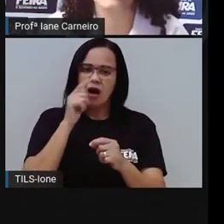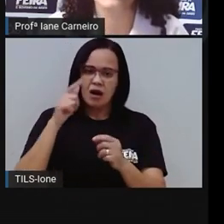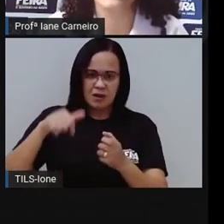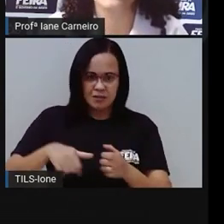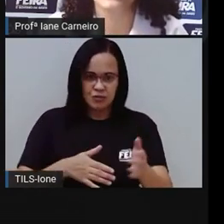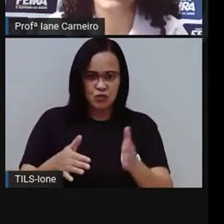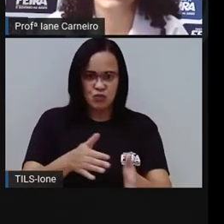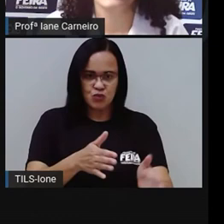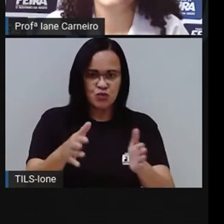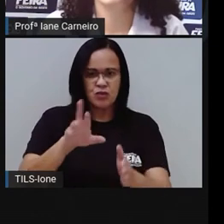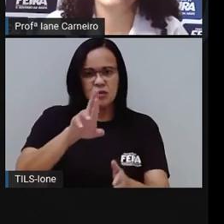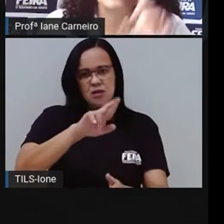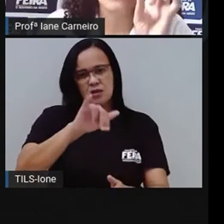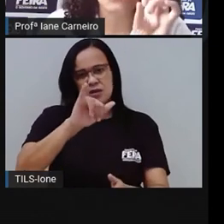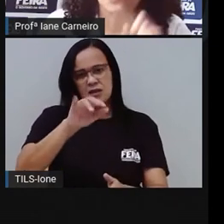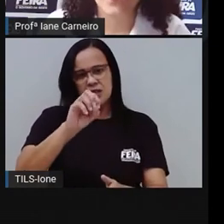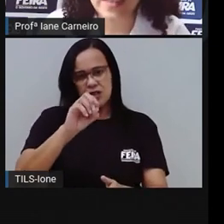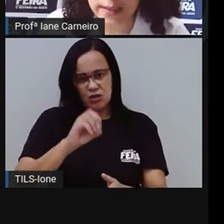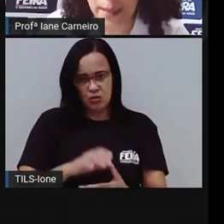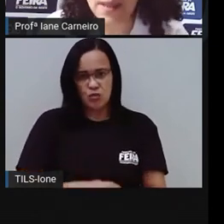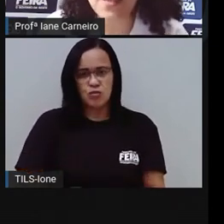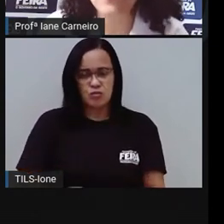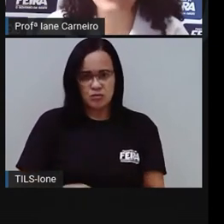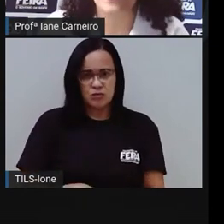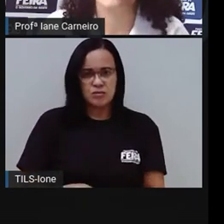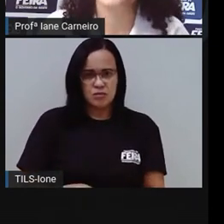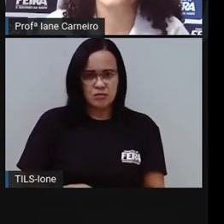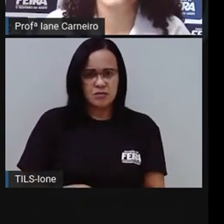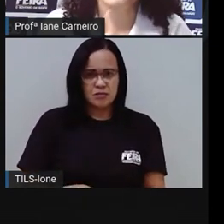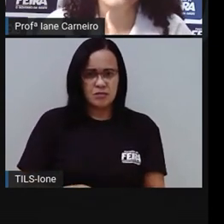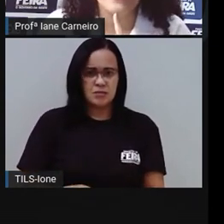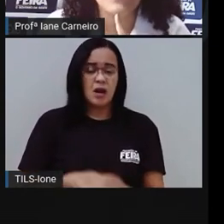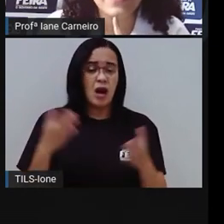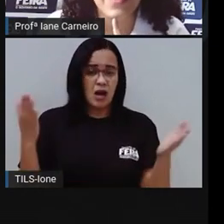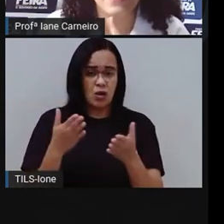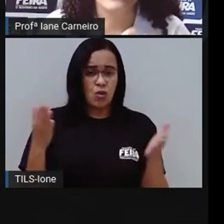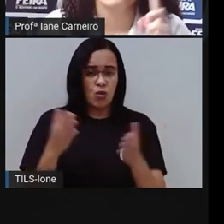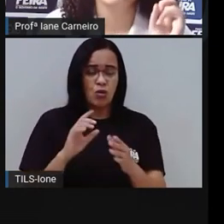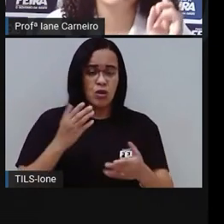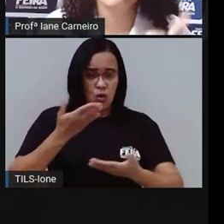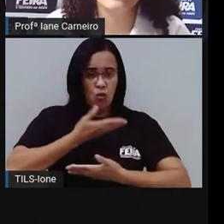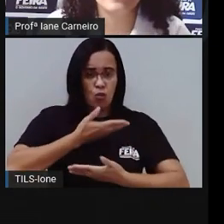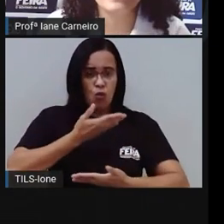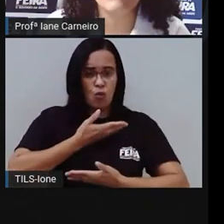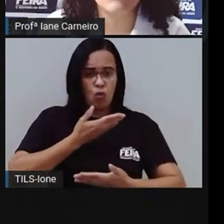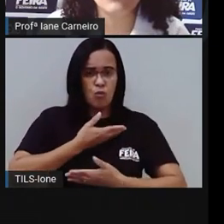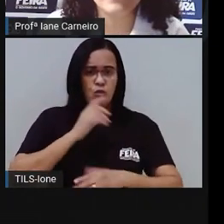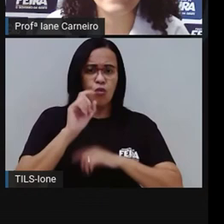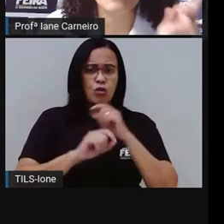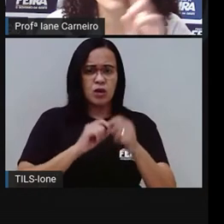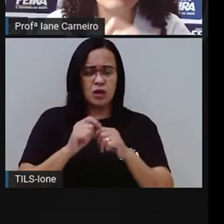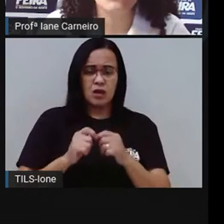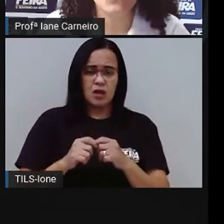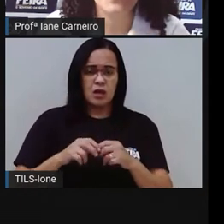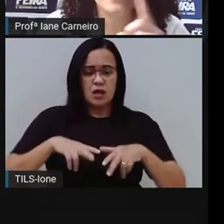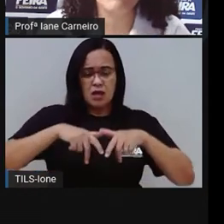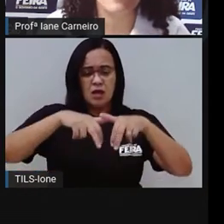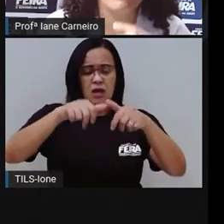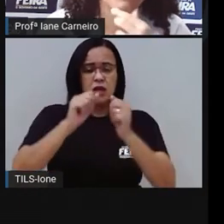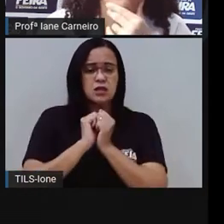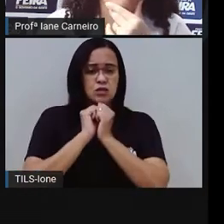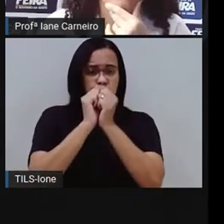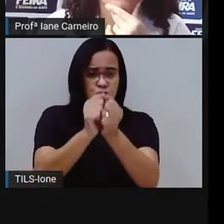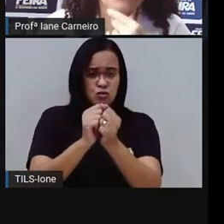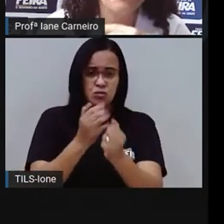Interessante. Está no corpo, hein? Está terminando já. O que é o que é? Andam juntas, mas não comem nem